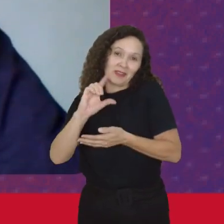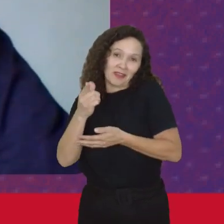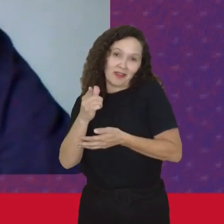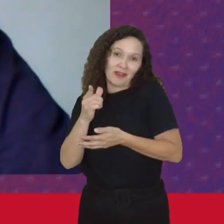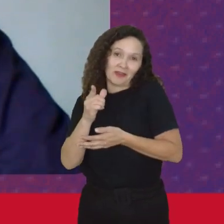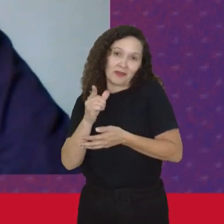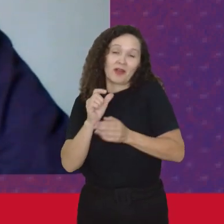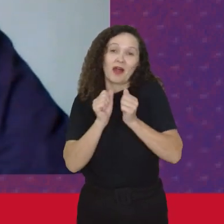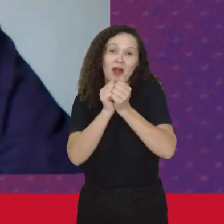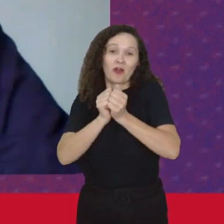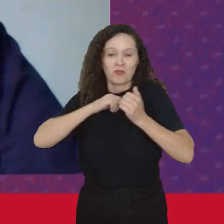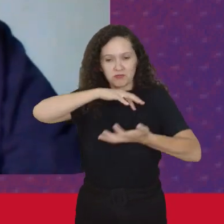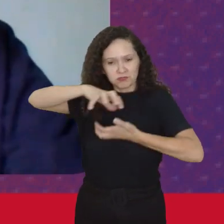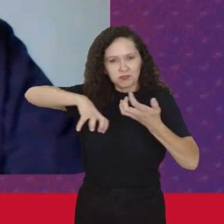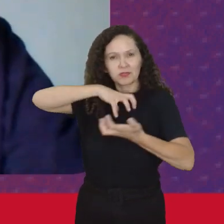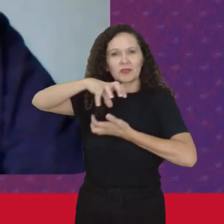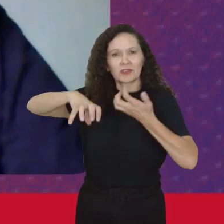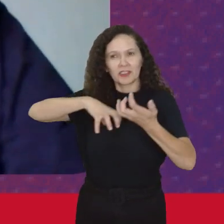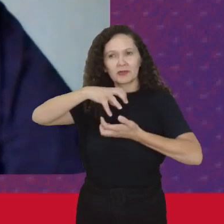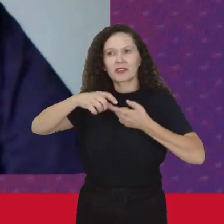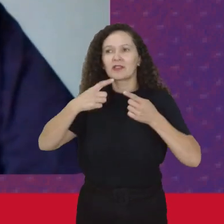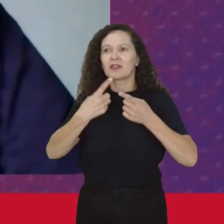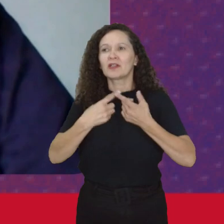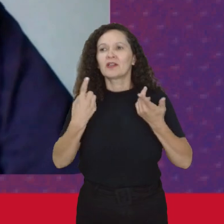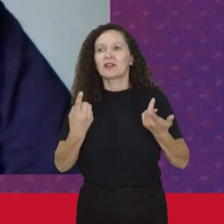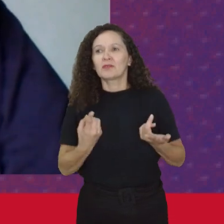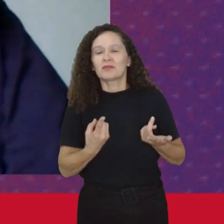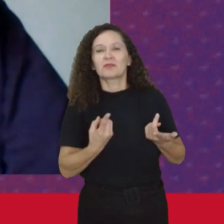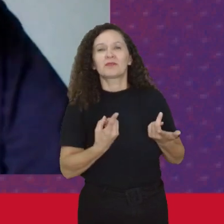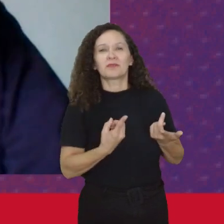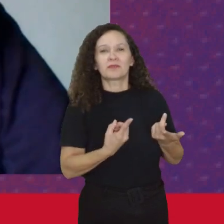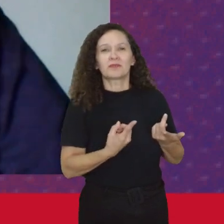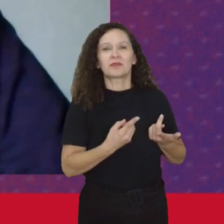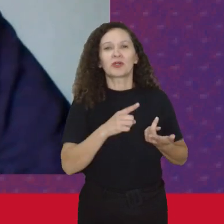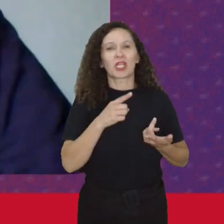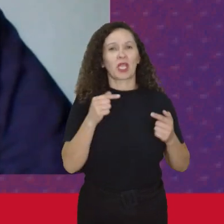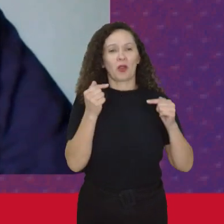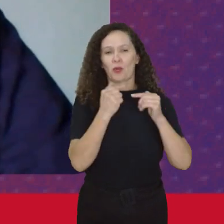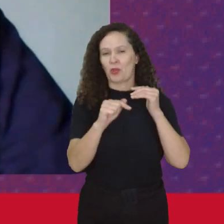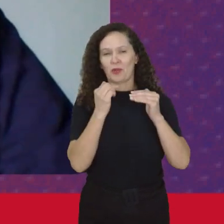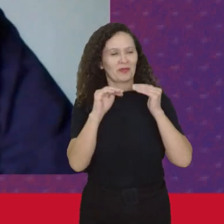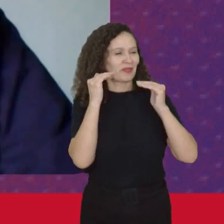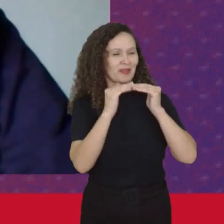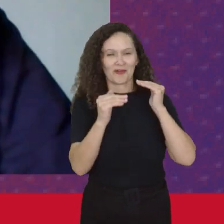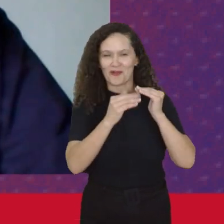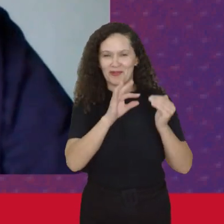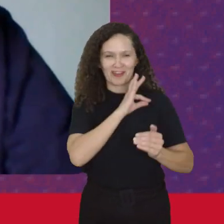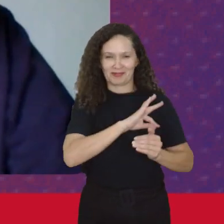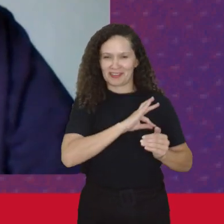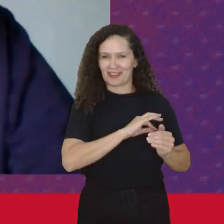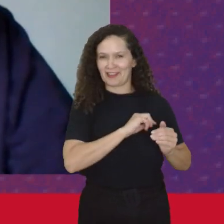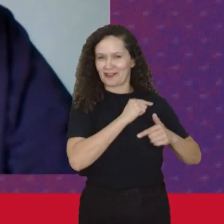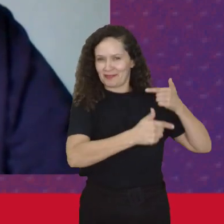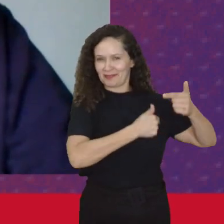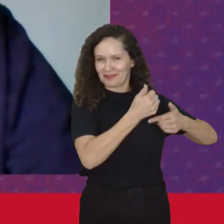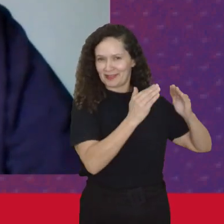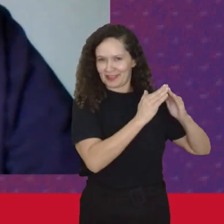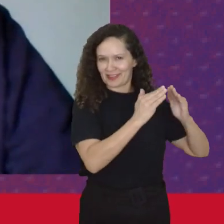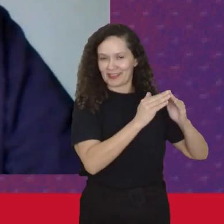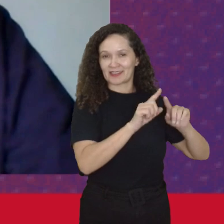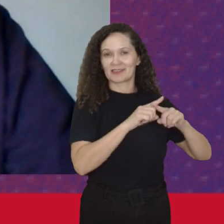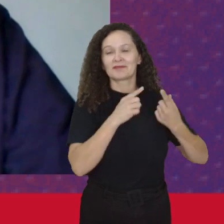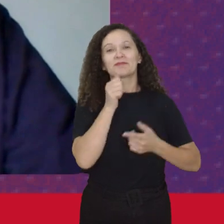Era polêmica Porque a grande maioria O feminismo Não estava de acordo Com a ideia De ter um salário Para dona de casa Mas essas